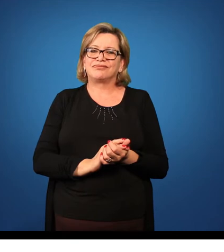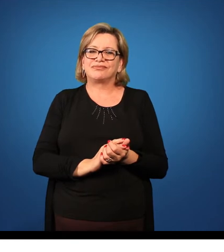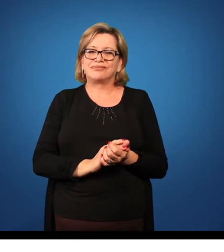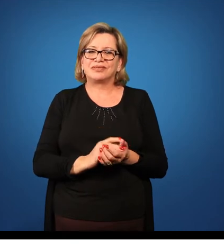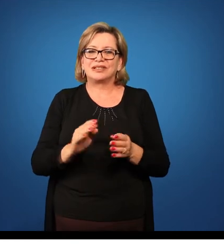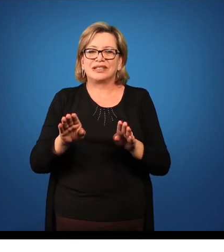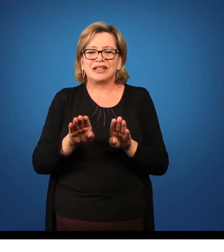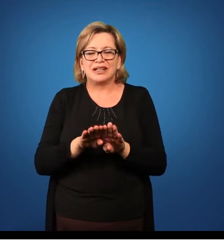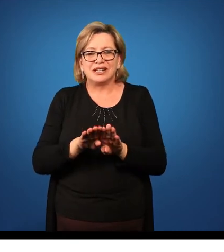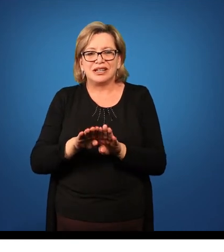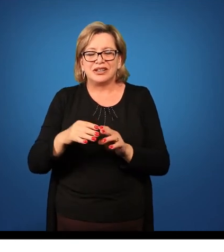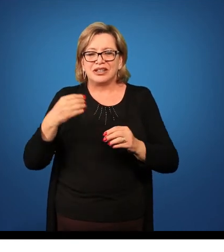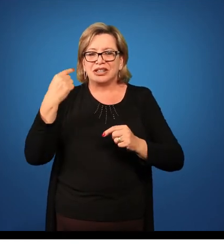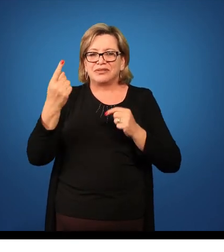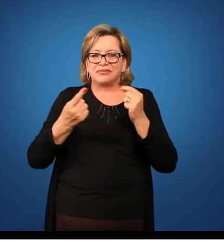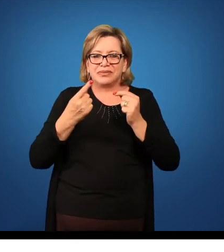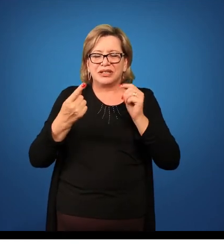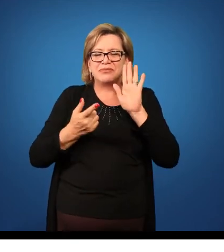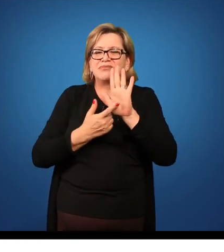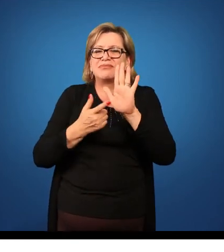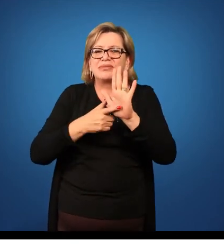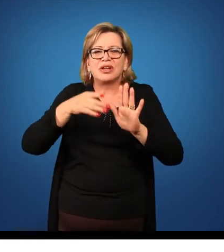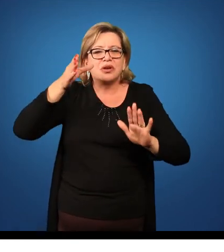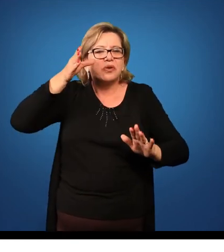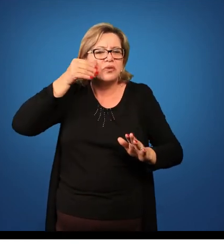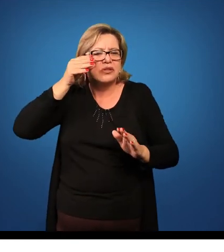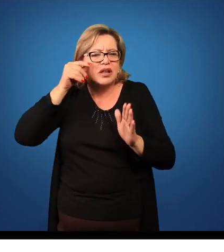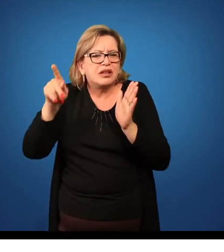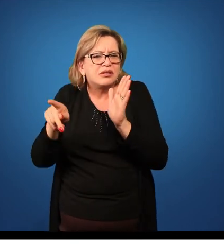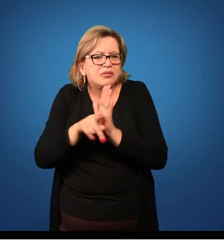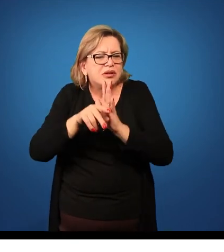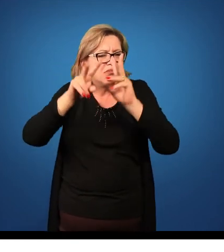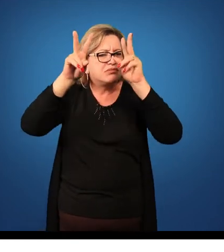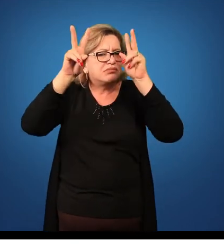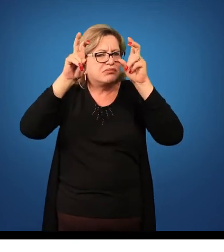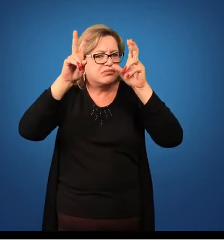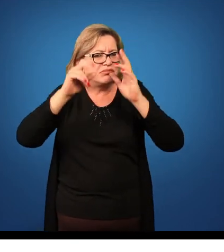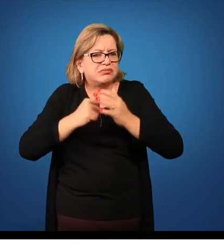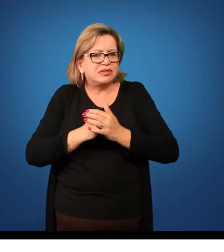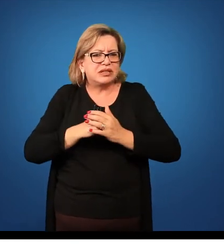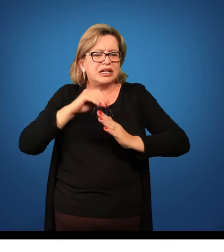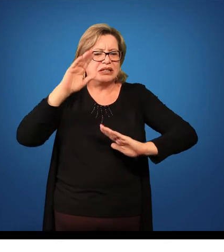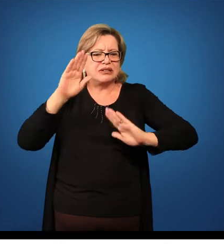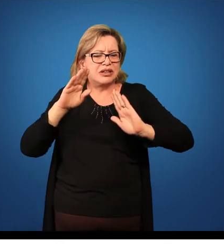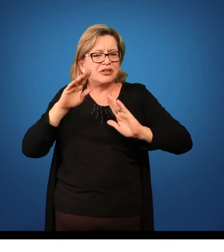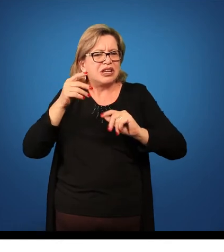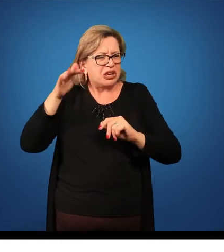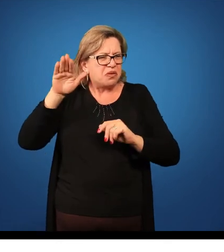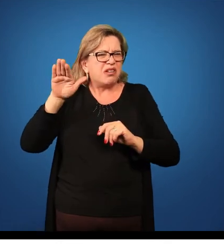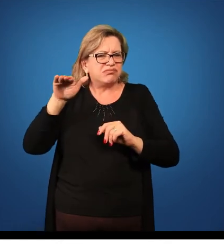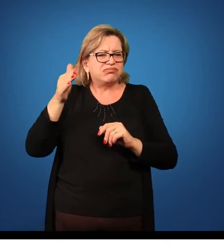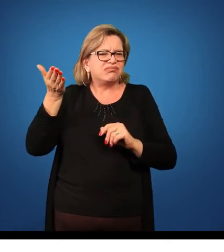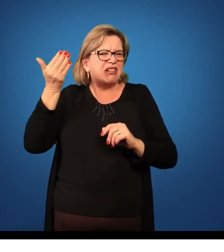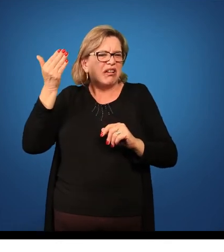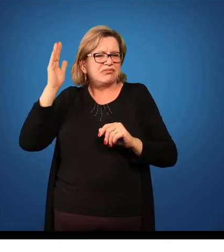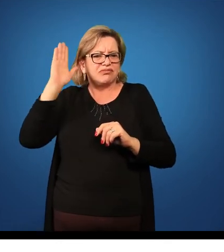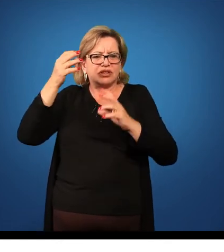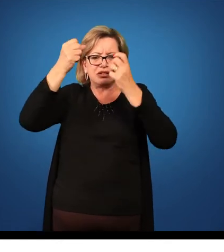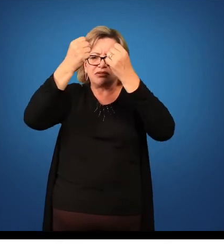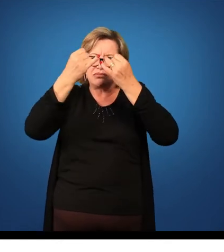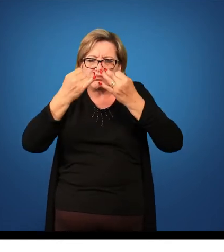Dê ênfase às curiosidades da disciplina. Então, como eu já comentei, a disciplina de ciências é cheia de curiosidades, então dê ênfase para isso.